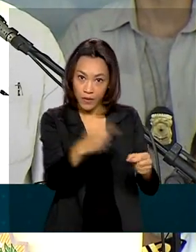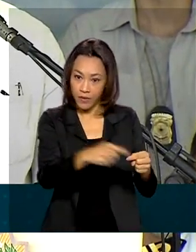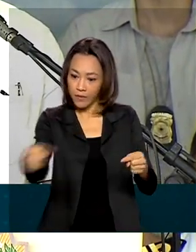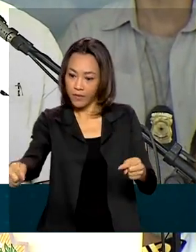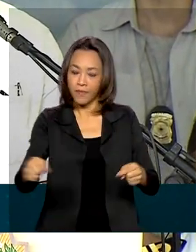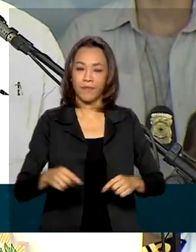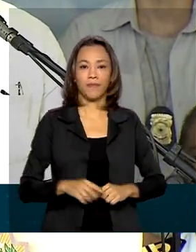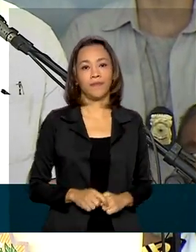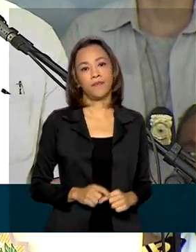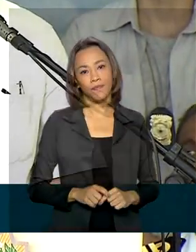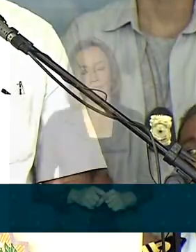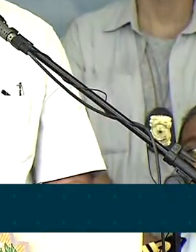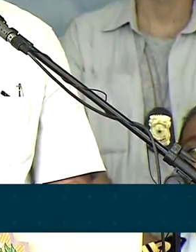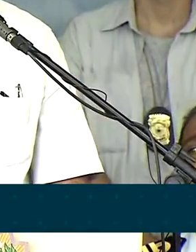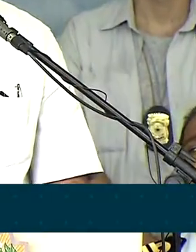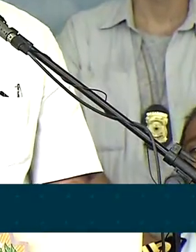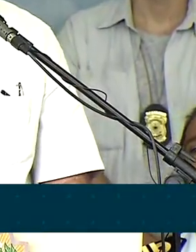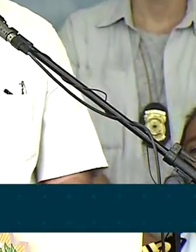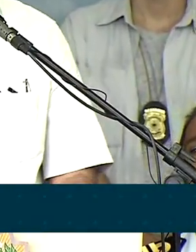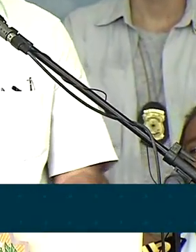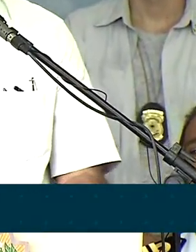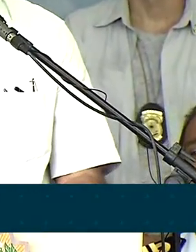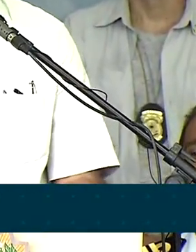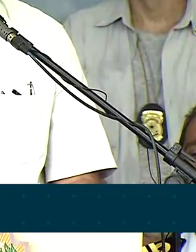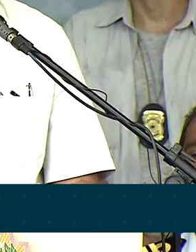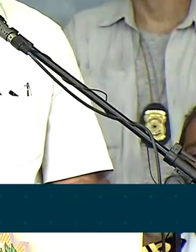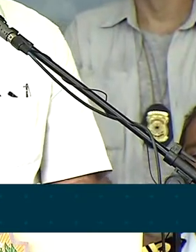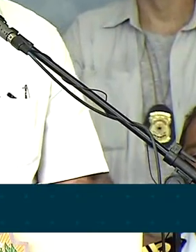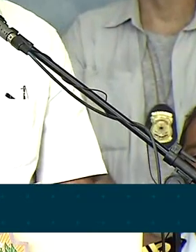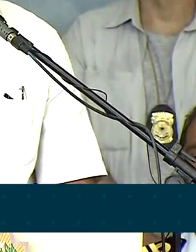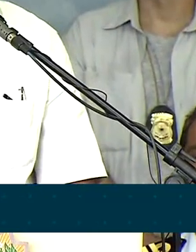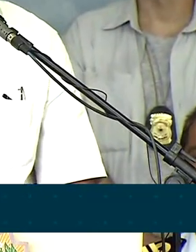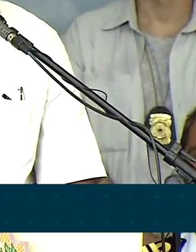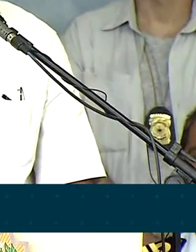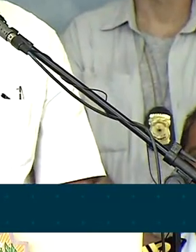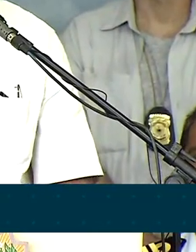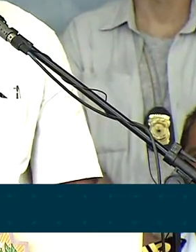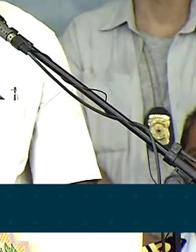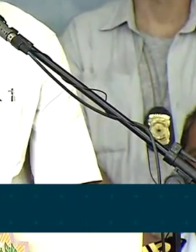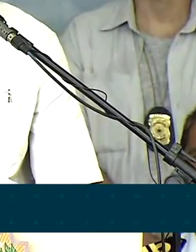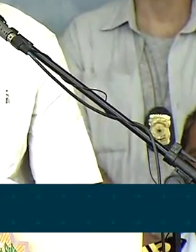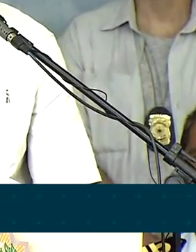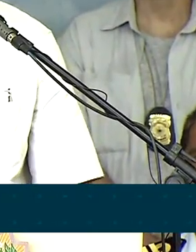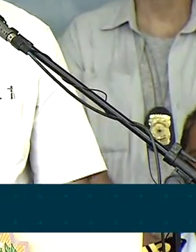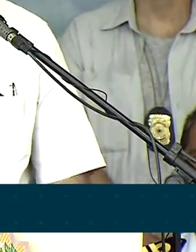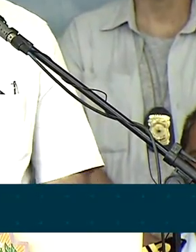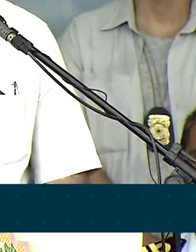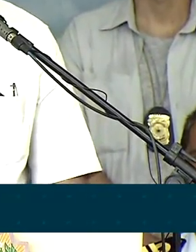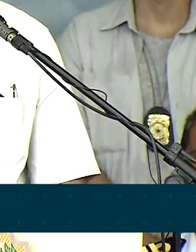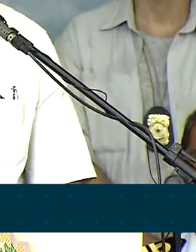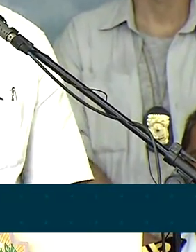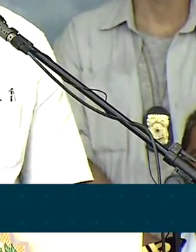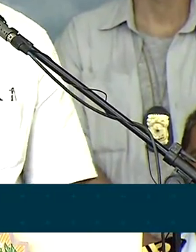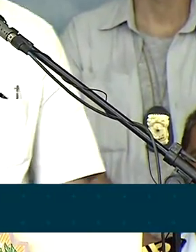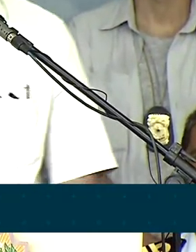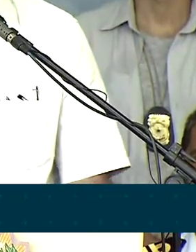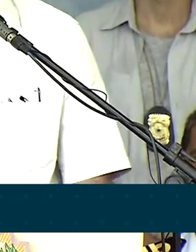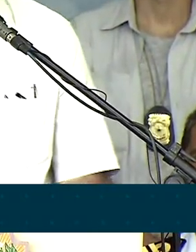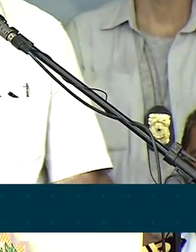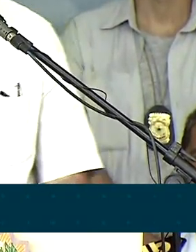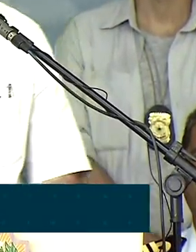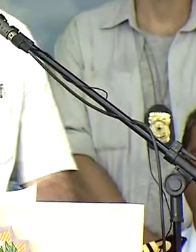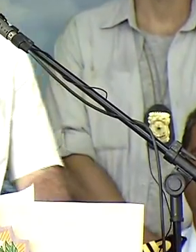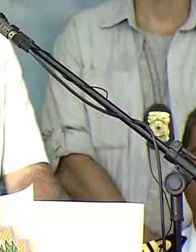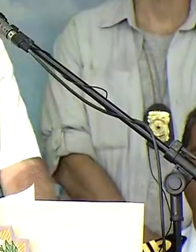Essa possibilidade realmente vai se concretizar, se Deus quiser. É o primeiro passo. Não vai levar 26